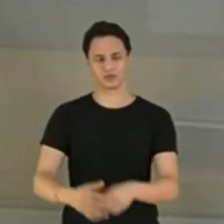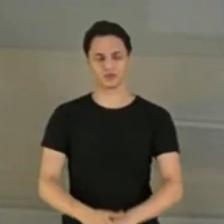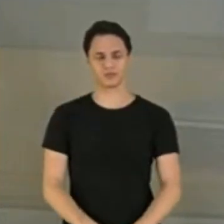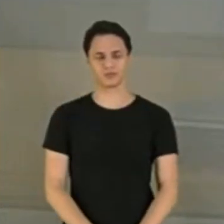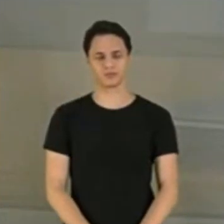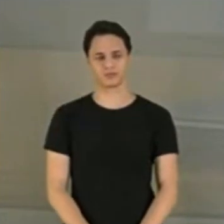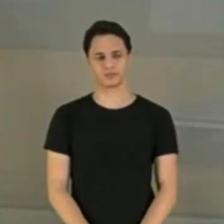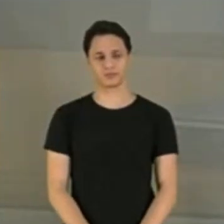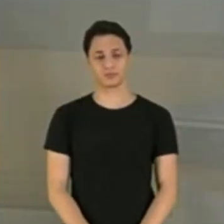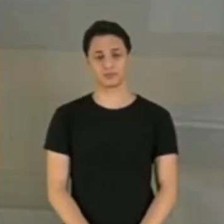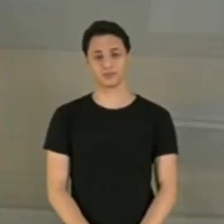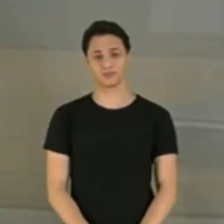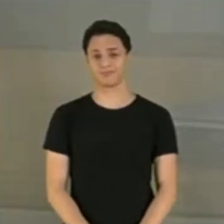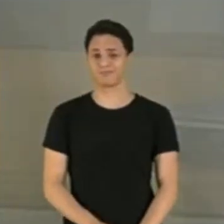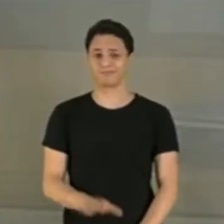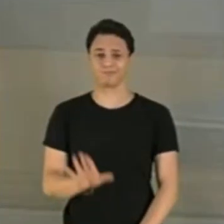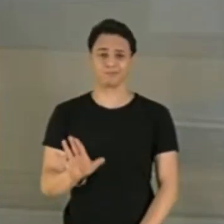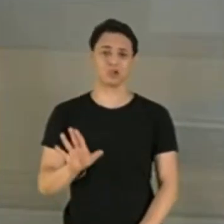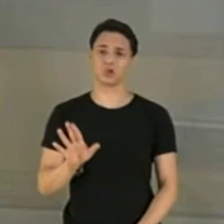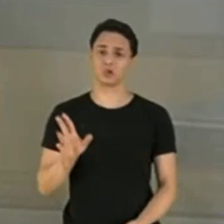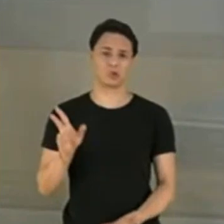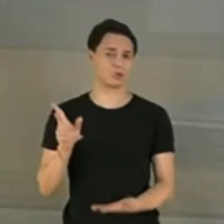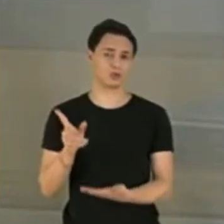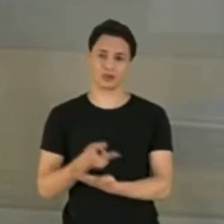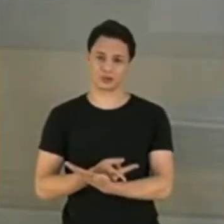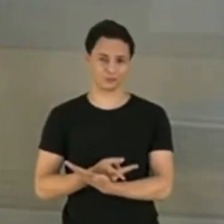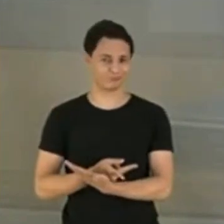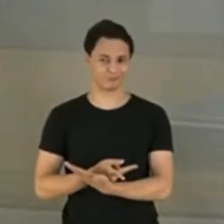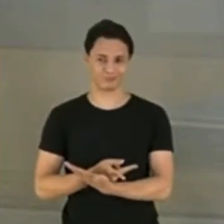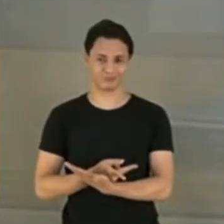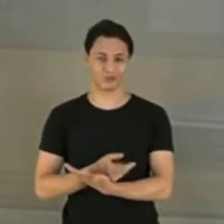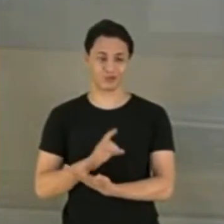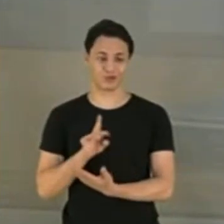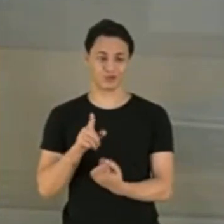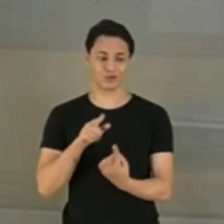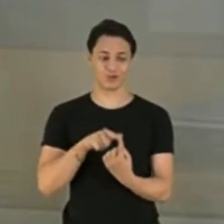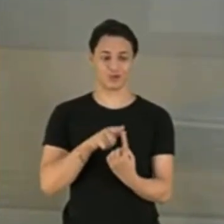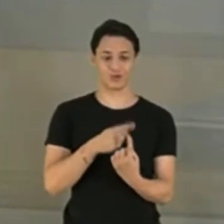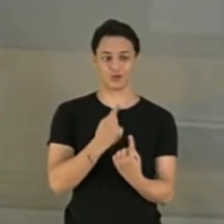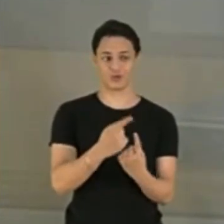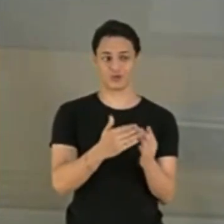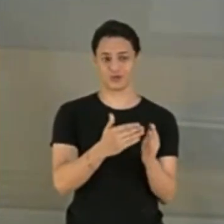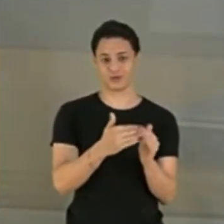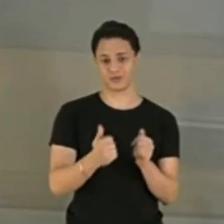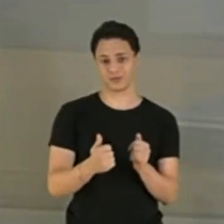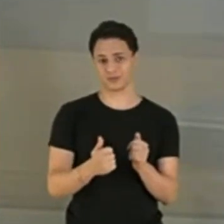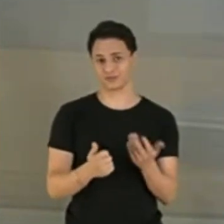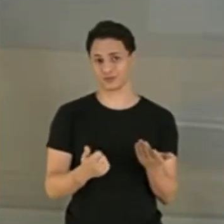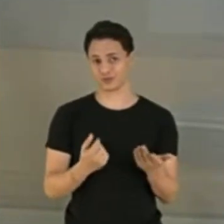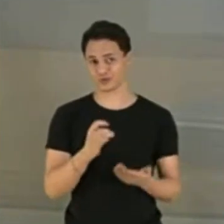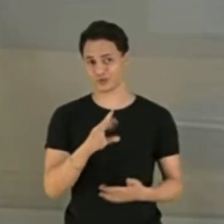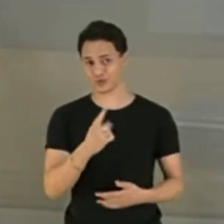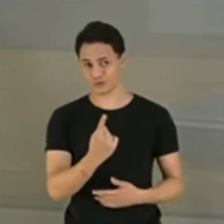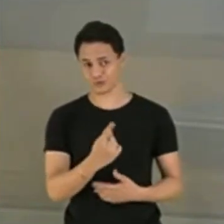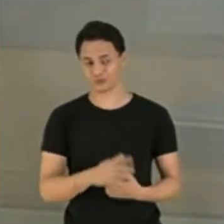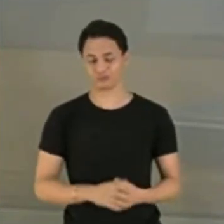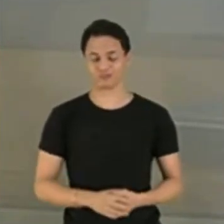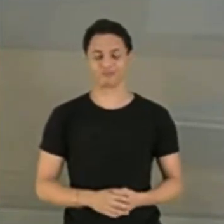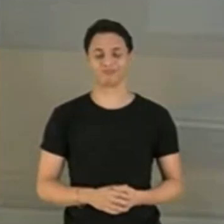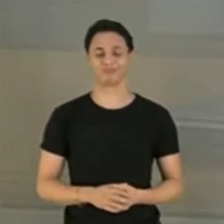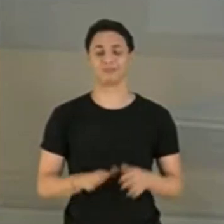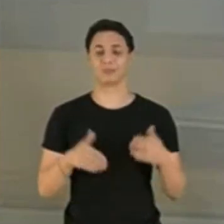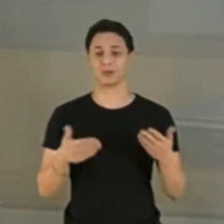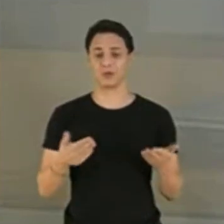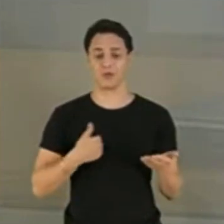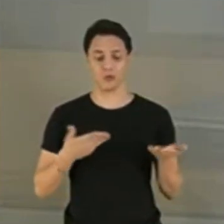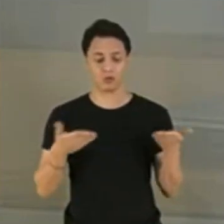não ocorreu, só um requerimento foi analisado aqui, foi aprofundado aqui. Então, essa nota